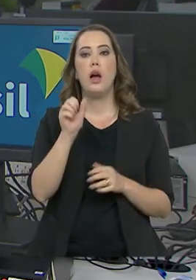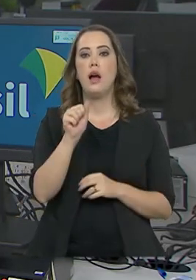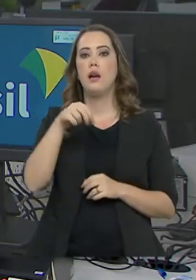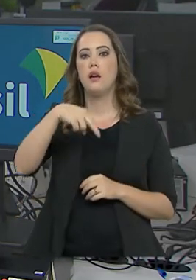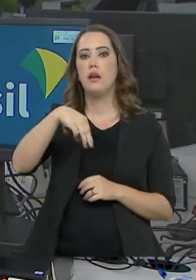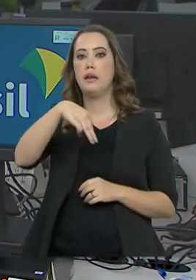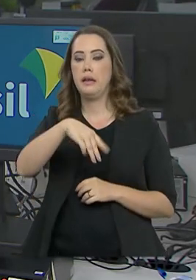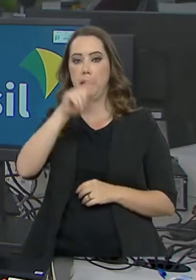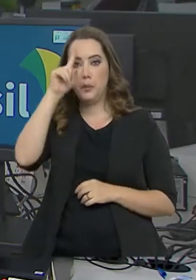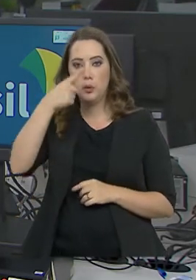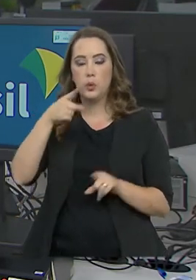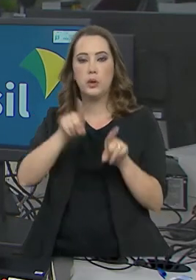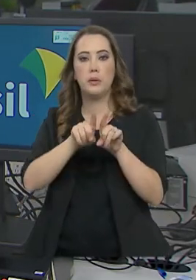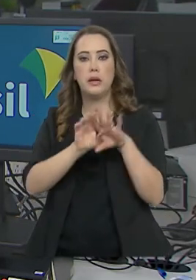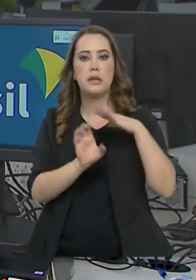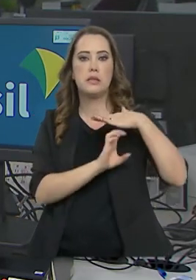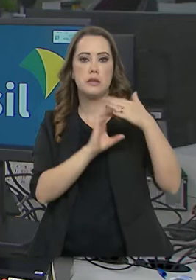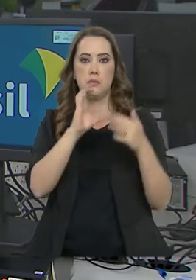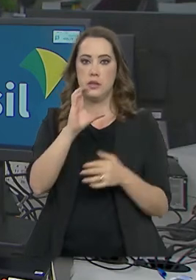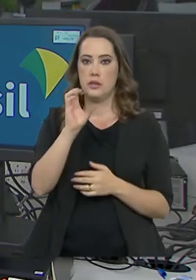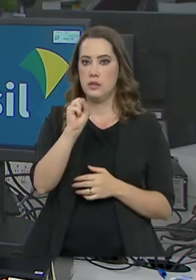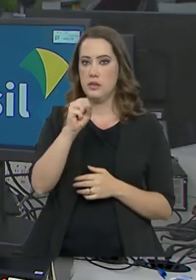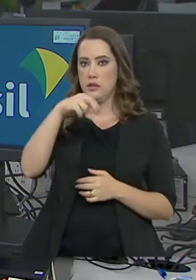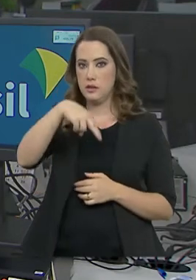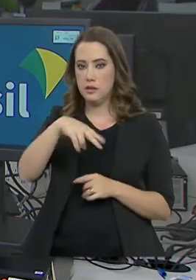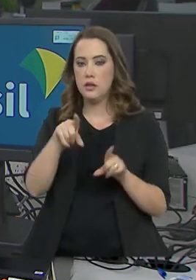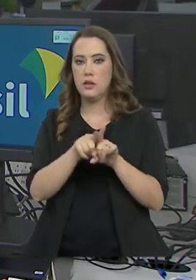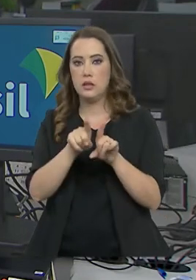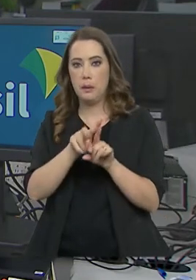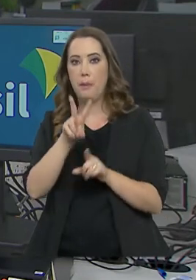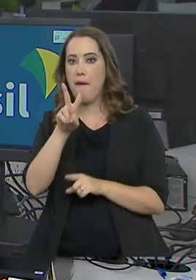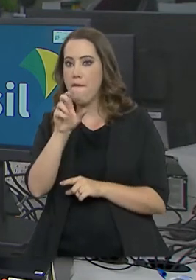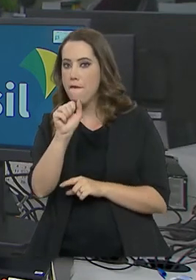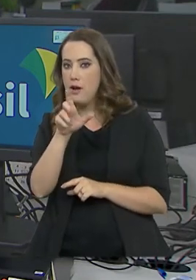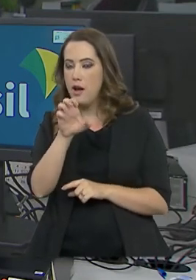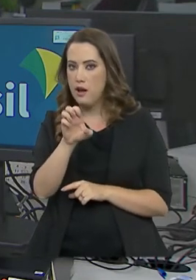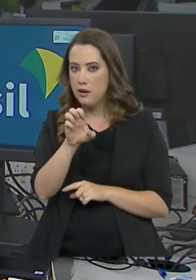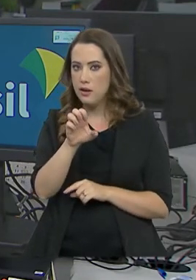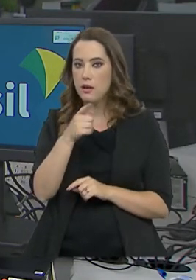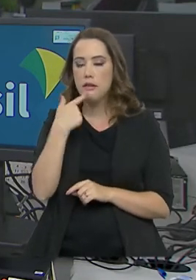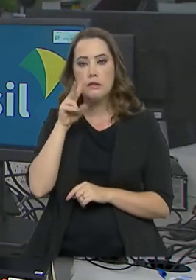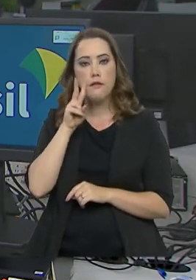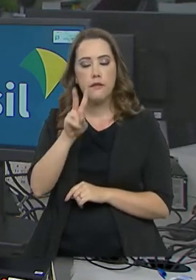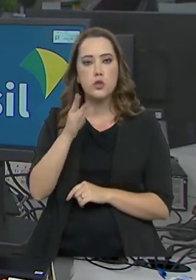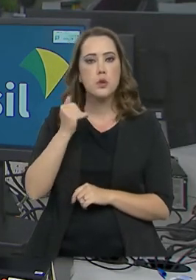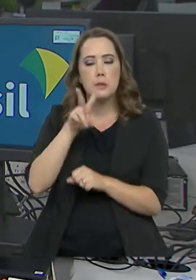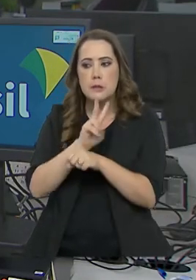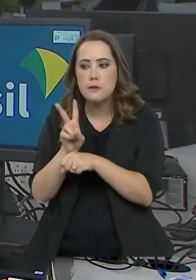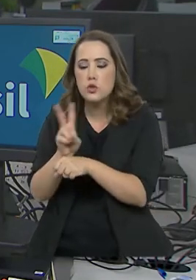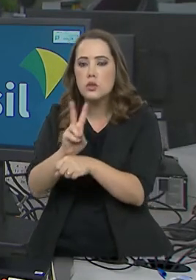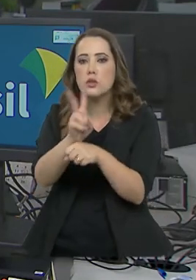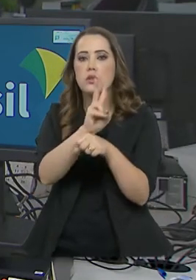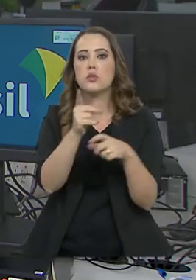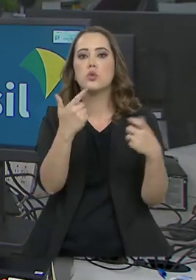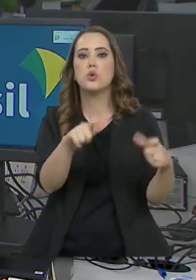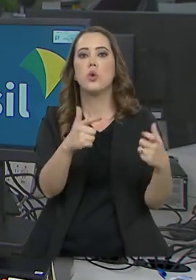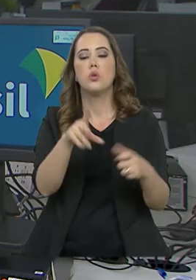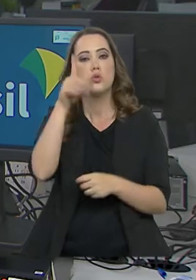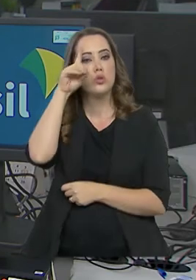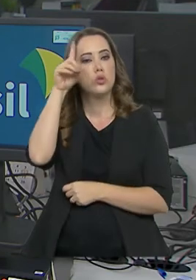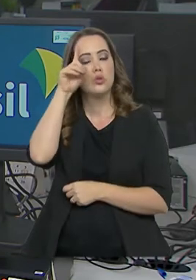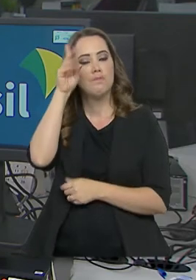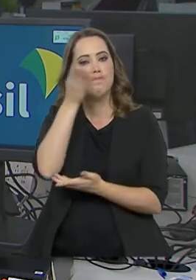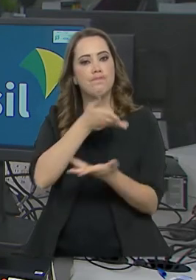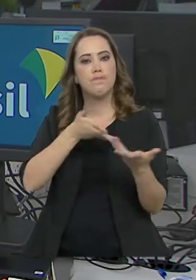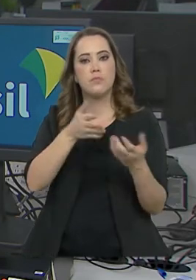determinou também que as empresas CSN Mineração e Vale intensifiquem a inspeção e o monitoramento diário de todas as